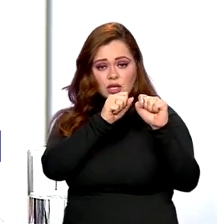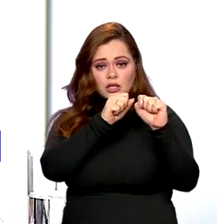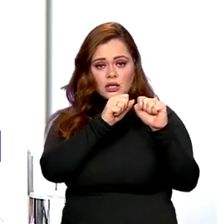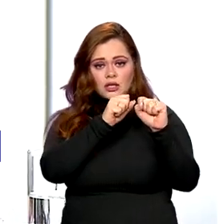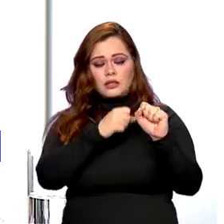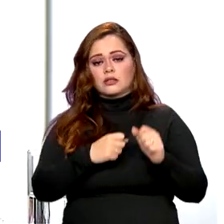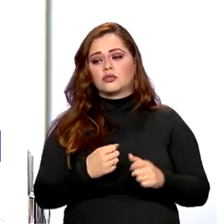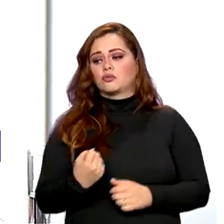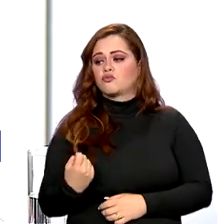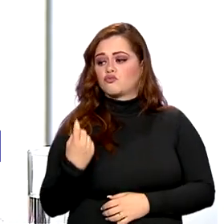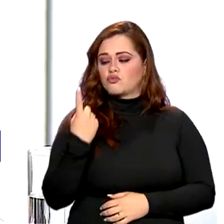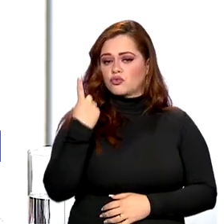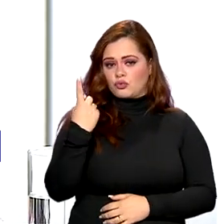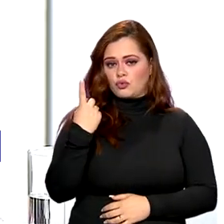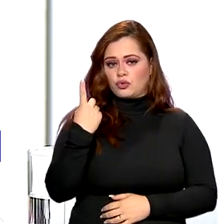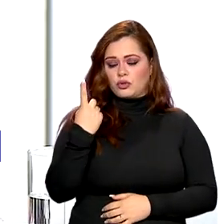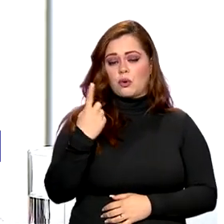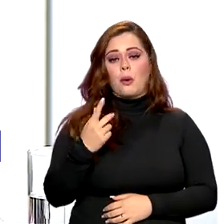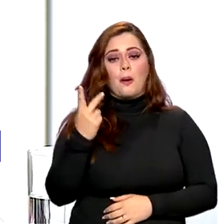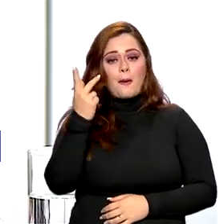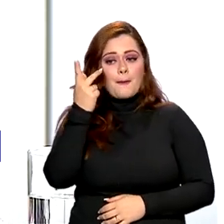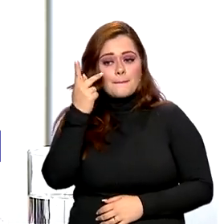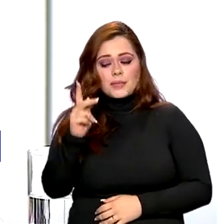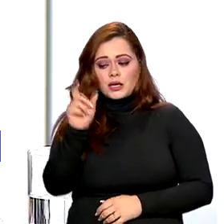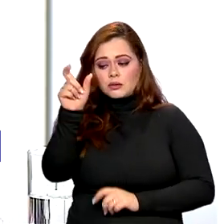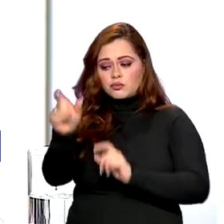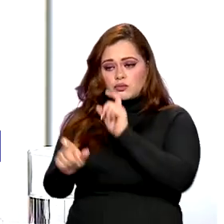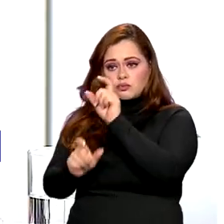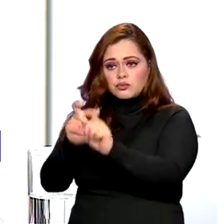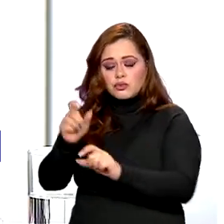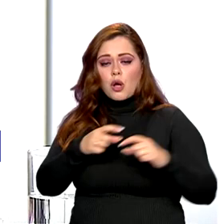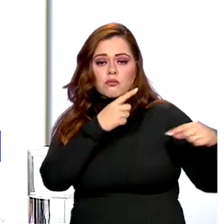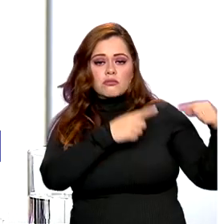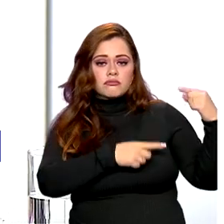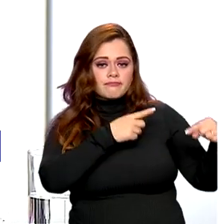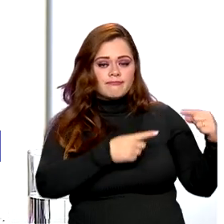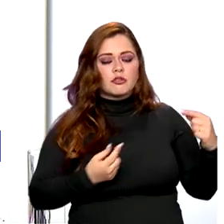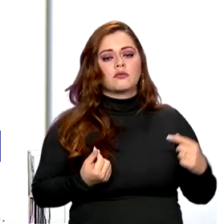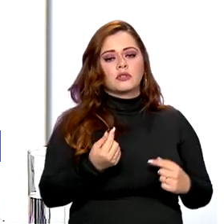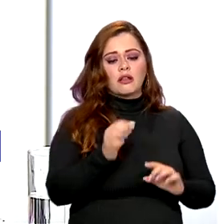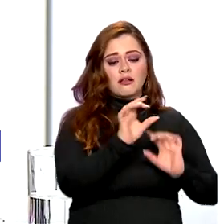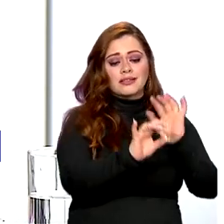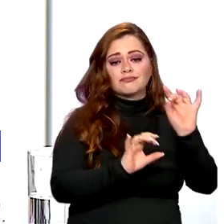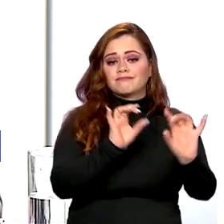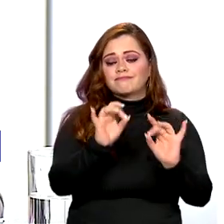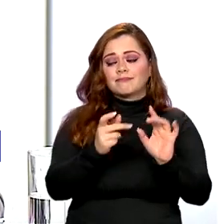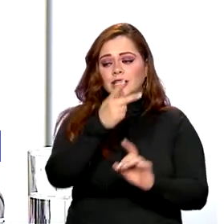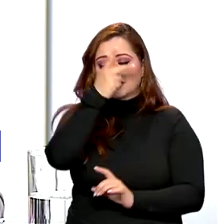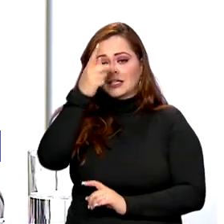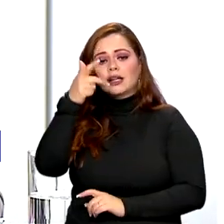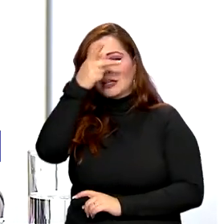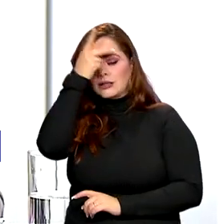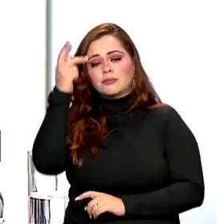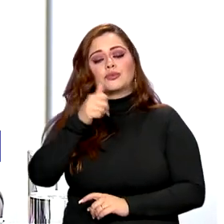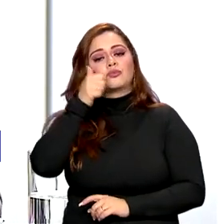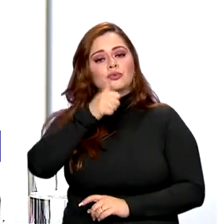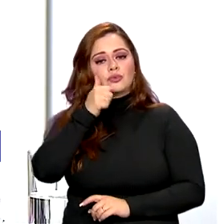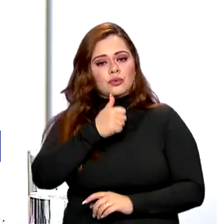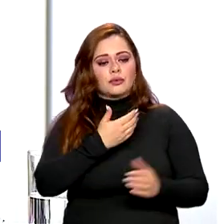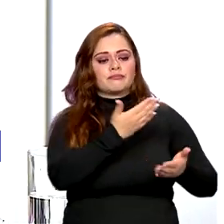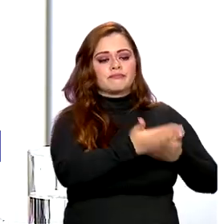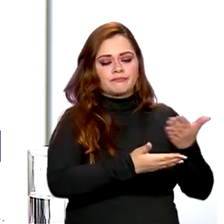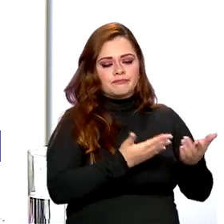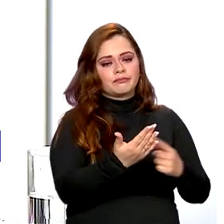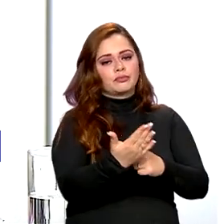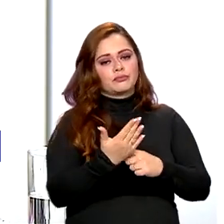individual, da autonomia política e financeira de cada mulher que passa pelo nosso serviço. A